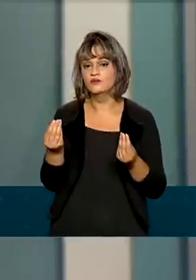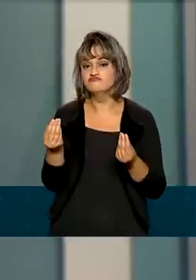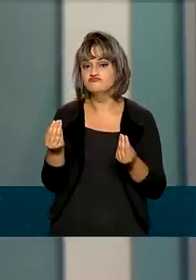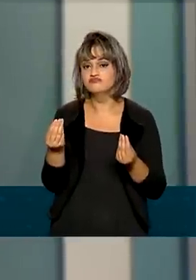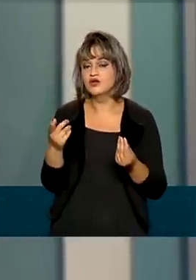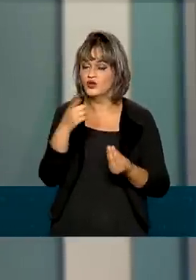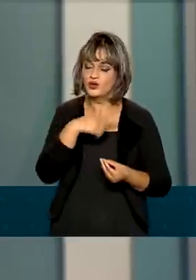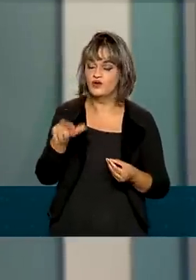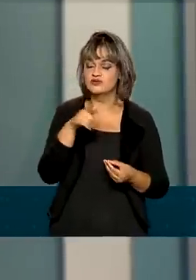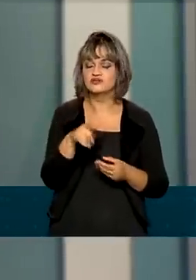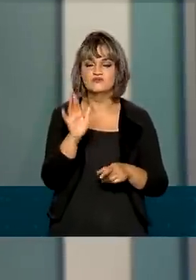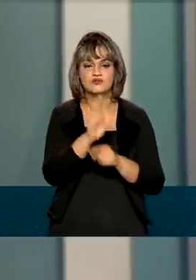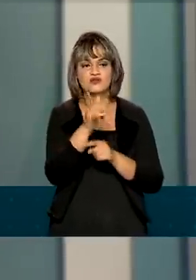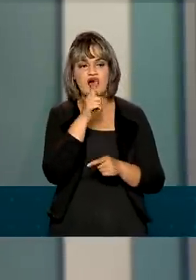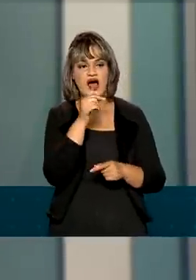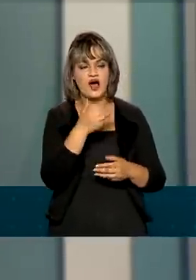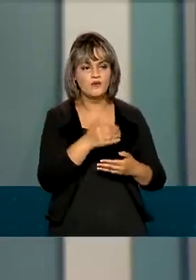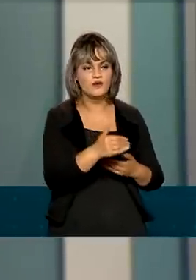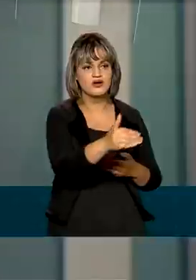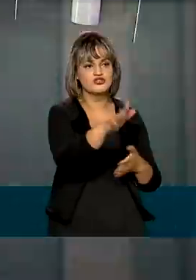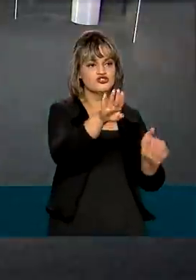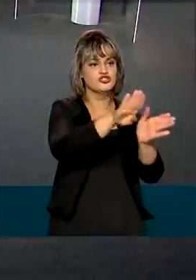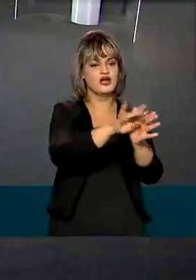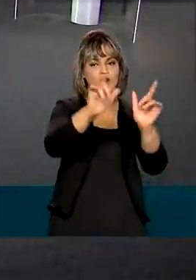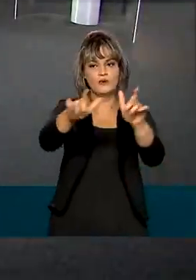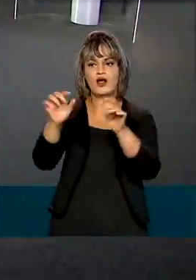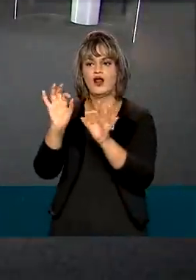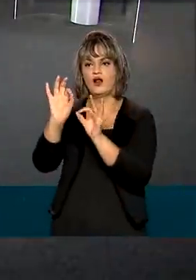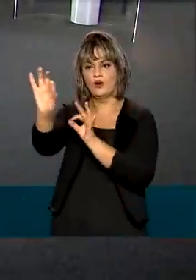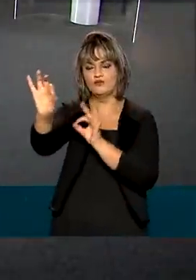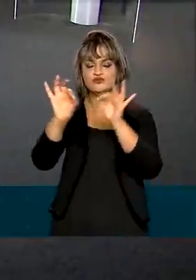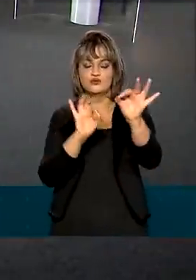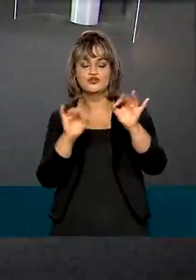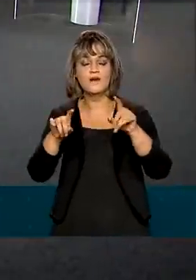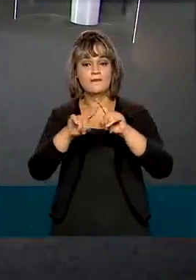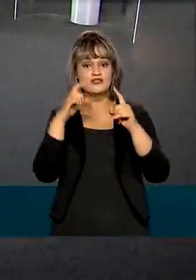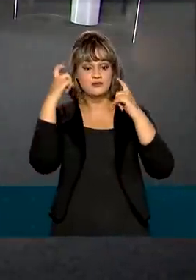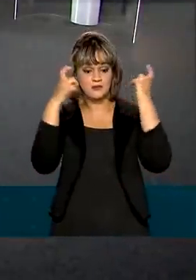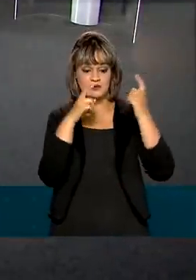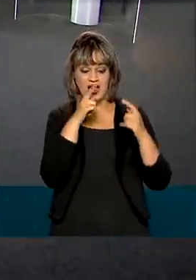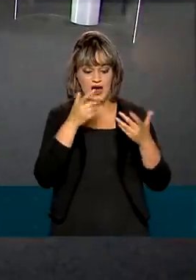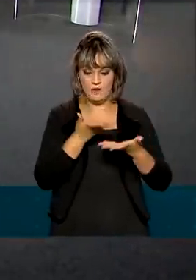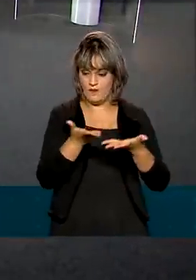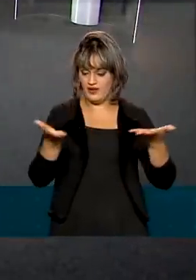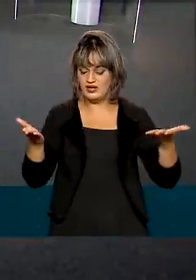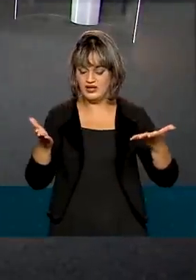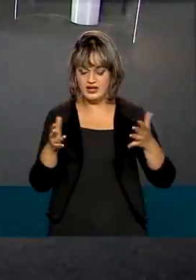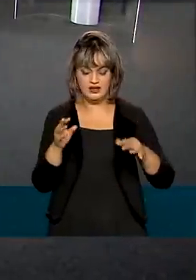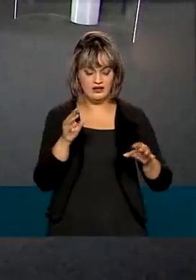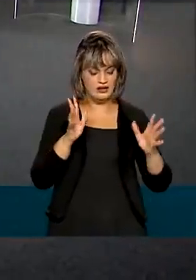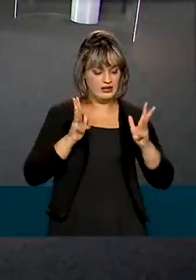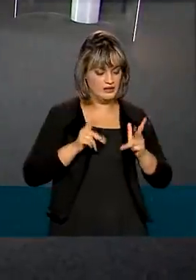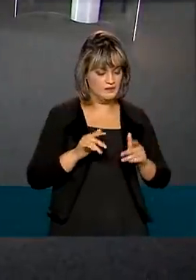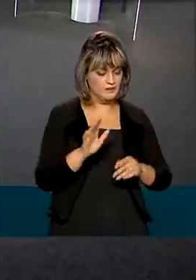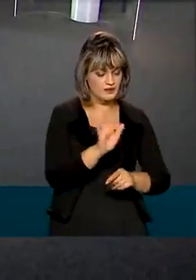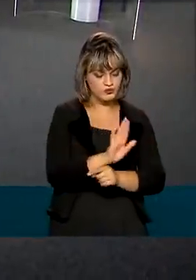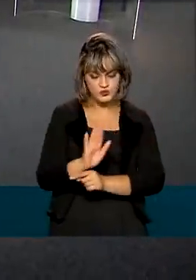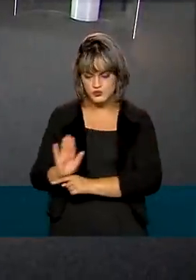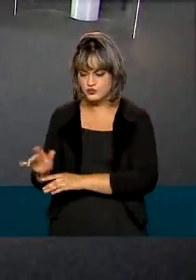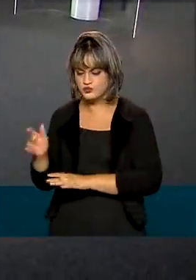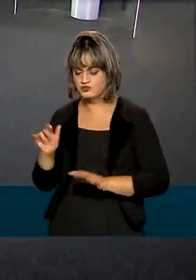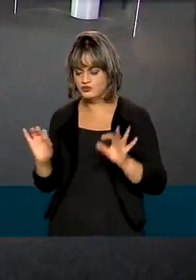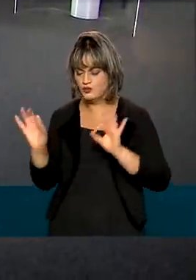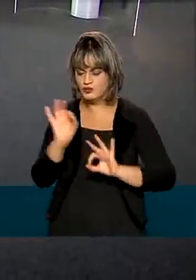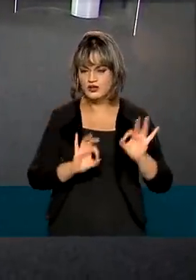para áreas em que não havia água, como estamos preocupados em preservar e até, eu diria, ressurgir